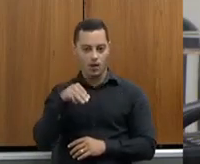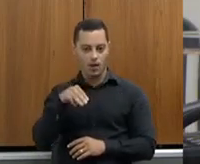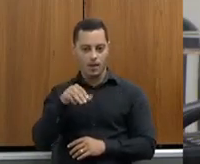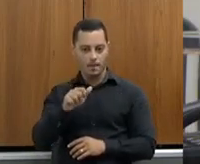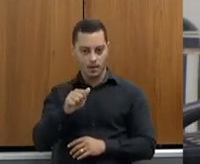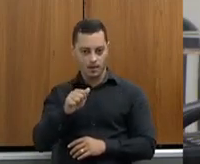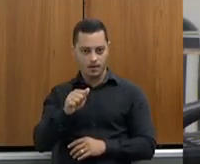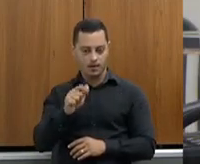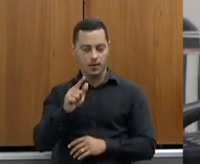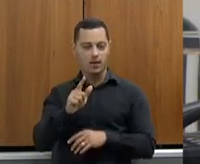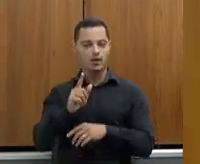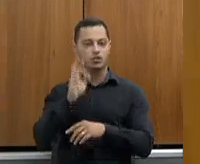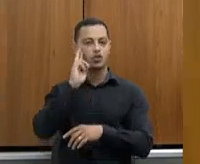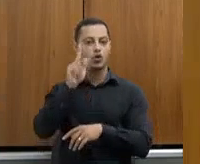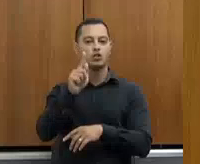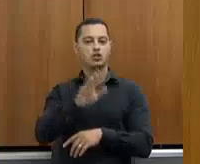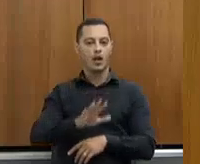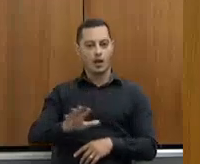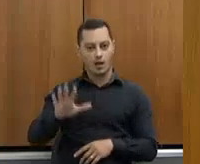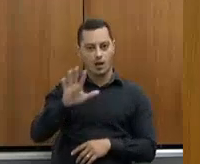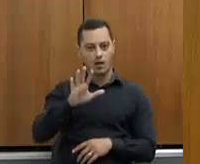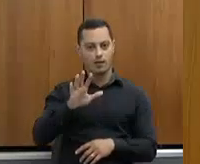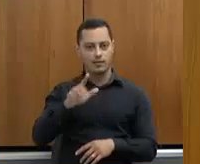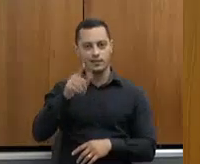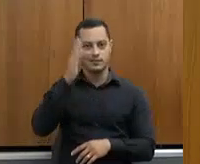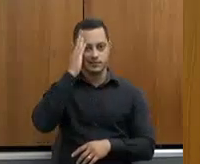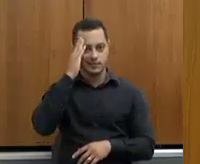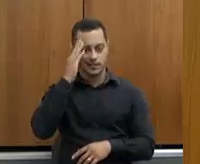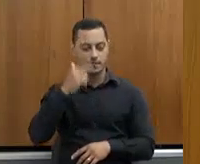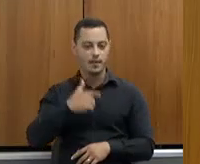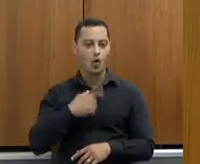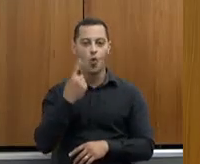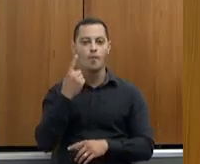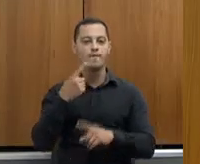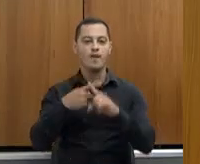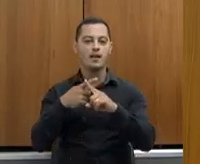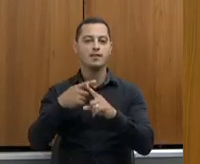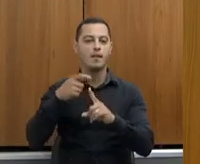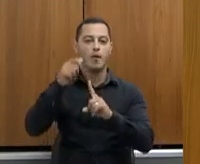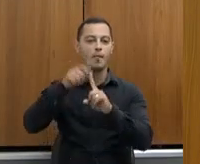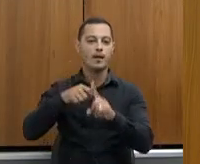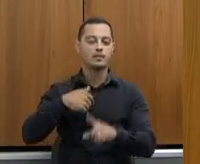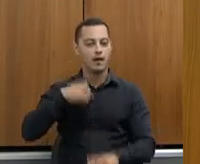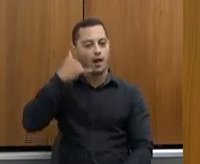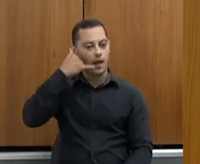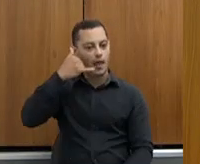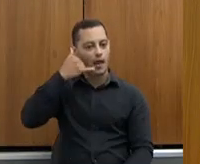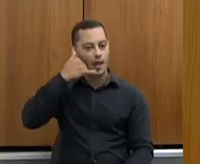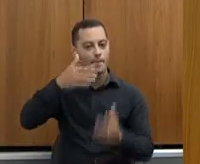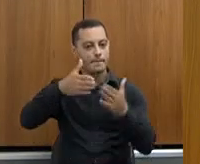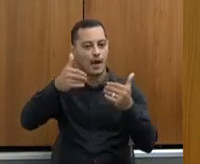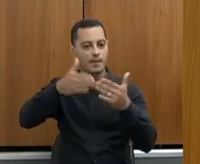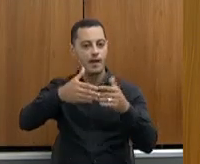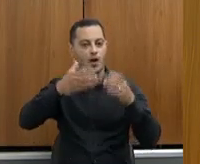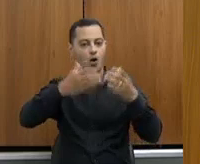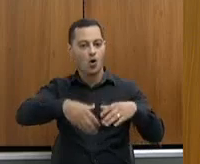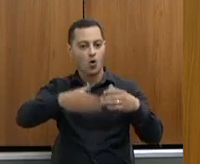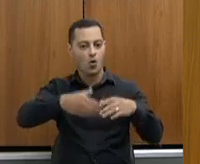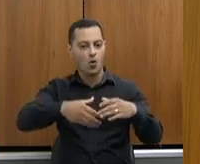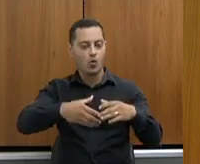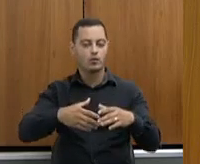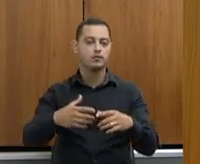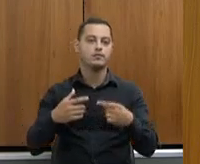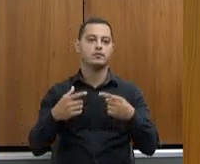o diretor-geral do IMA, e você sabe que eu te ligava talvez uma vez por mês para cobrar o concurso do IMA. Passou